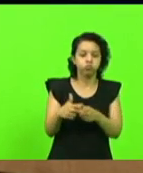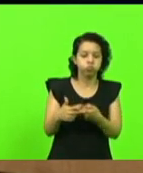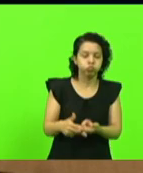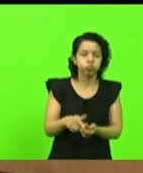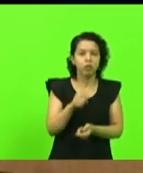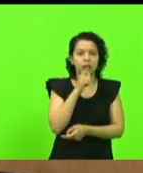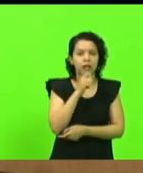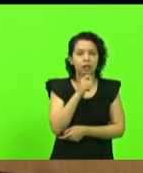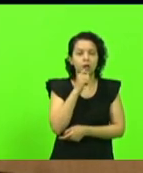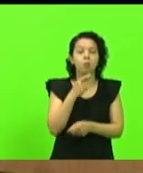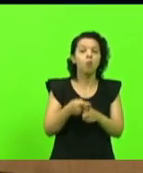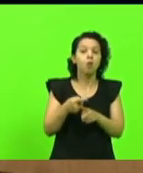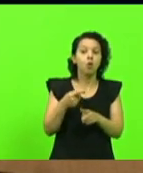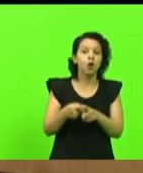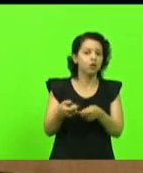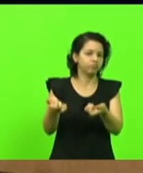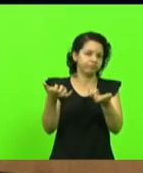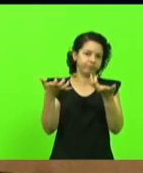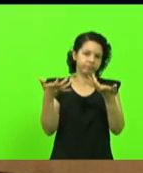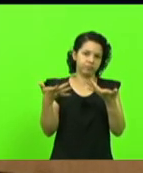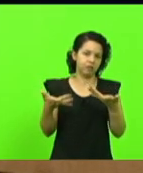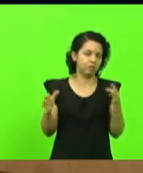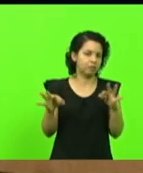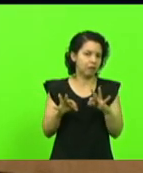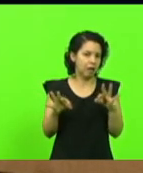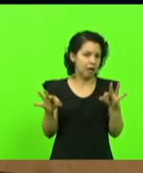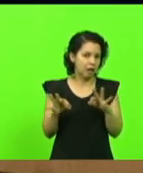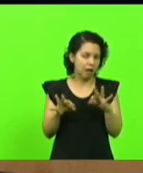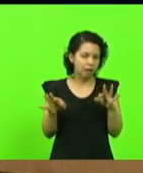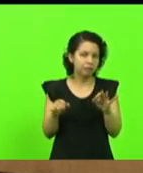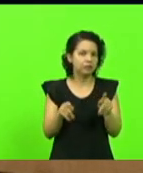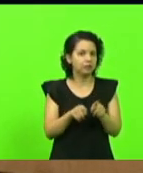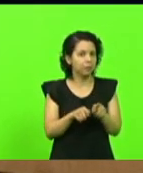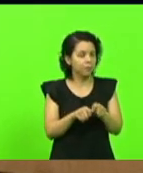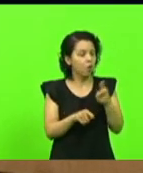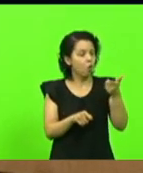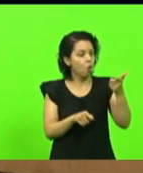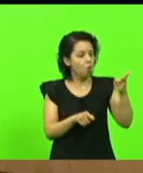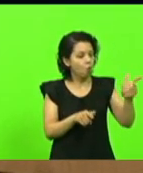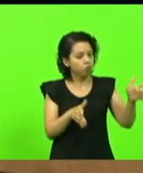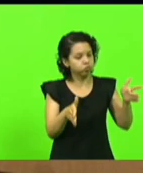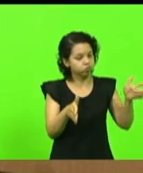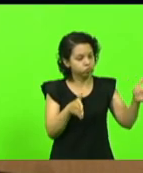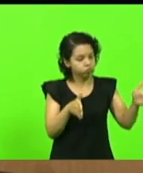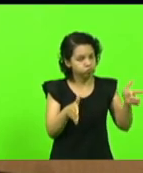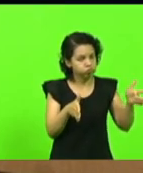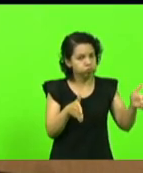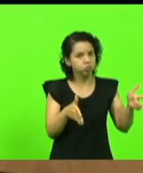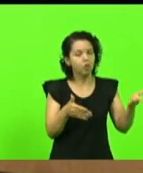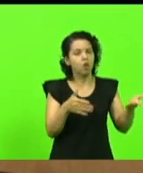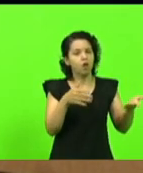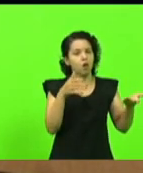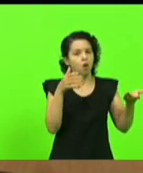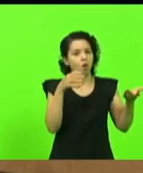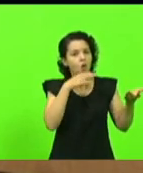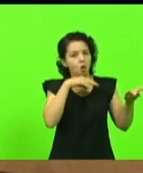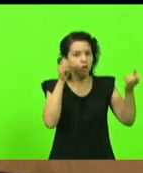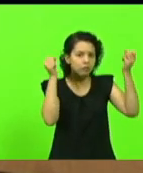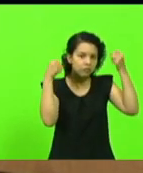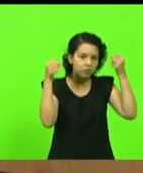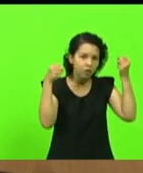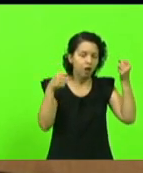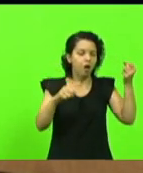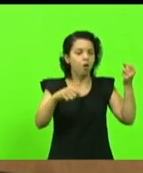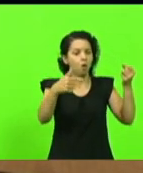não tem explicação do trecho Concórdia Chapecó assim como nós não podíamos estar admitindo um trecho como Jaborá